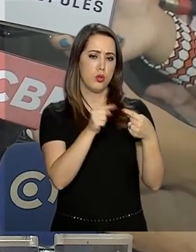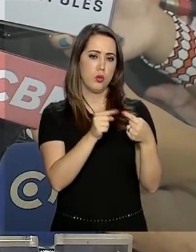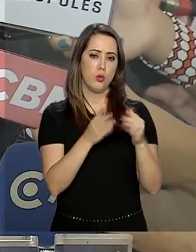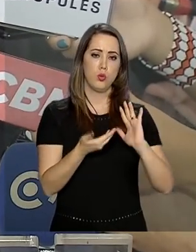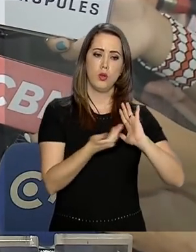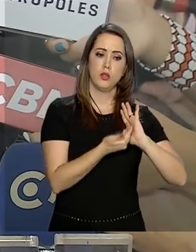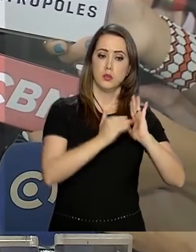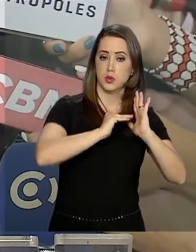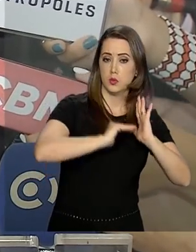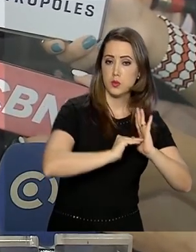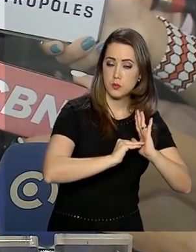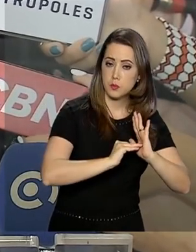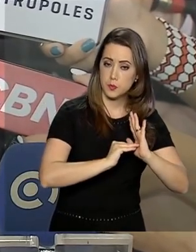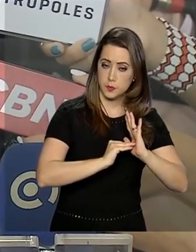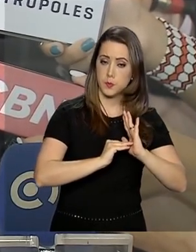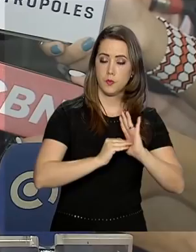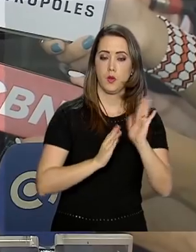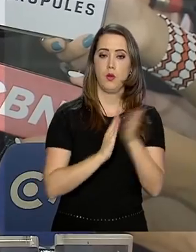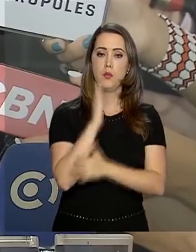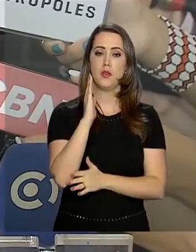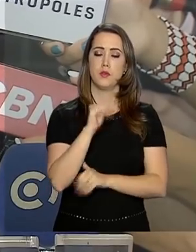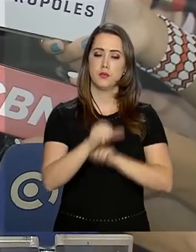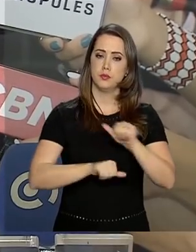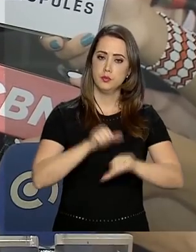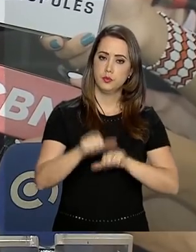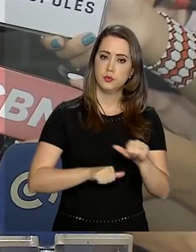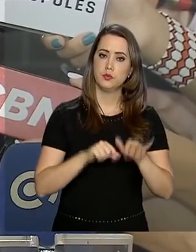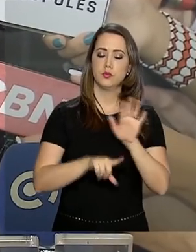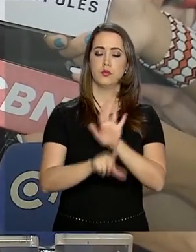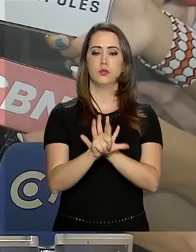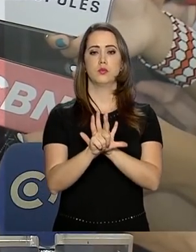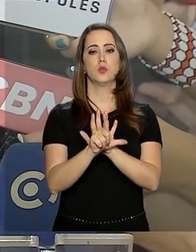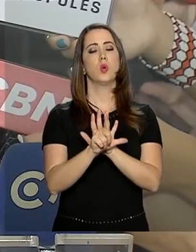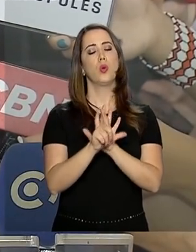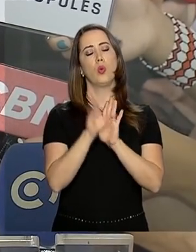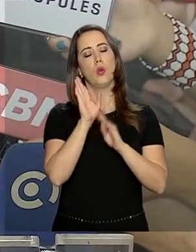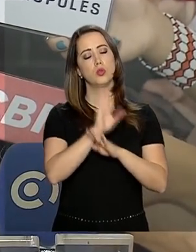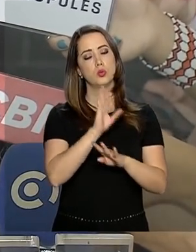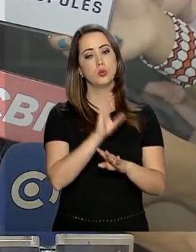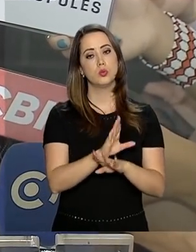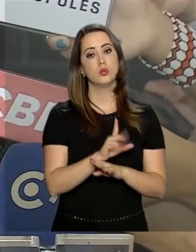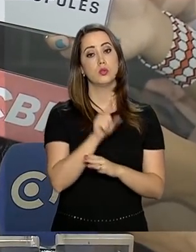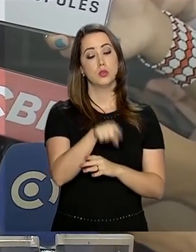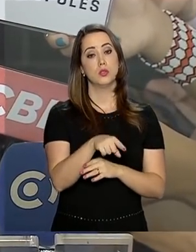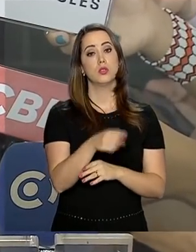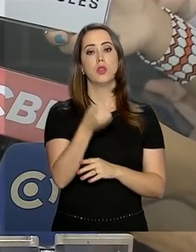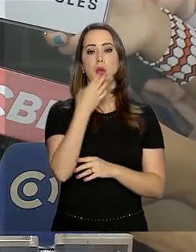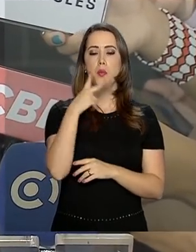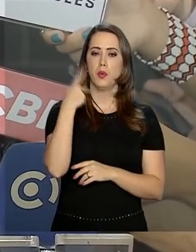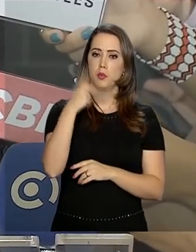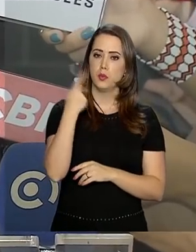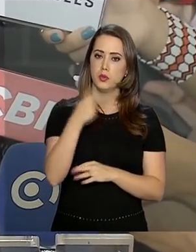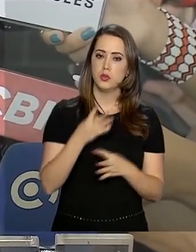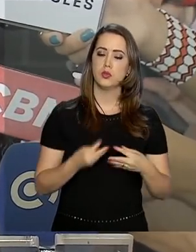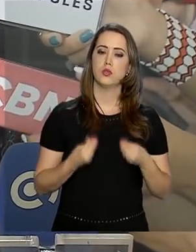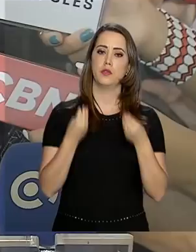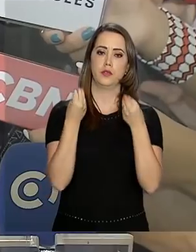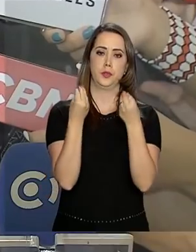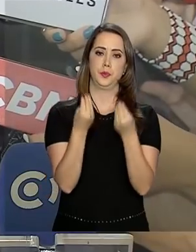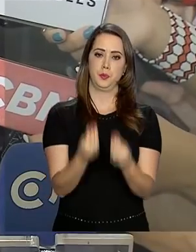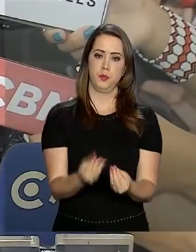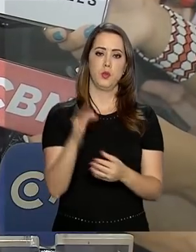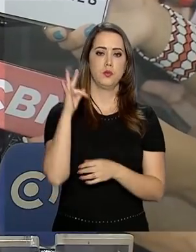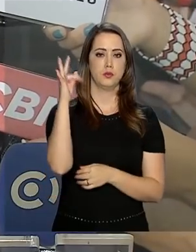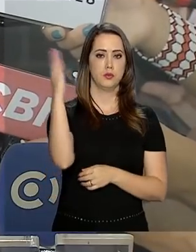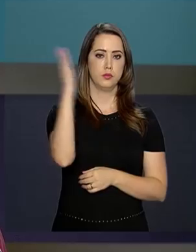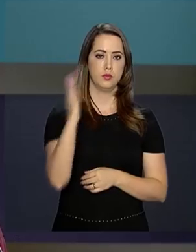a Câmara e com o Senado, com a aprovação das reformas e com a contribuição que a boa política pode dar para o